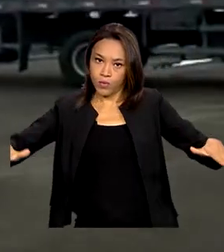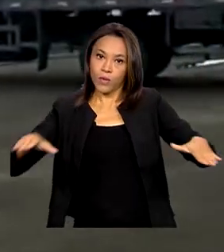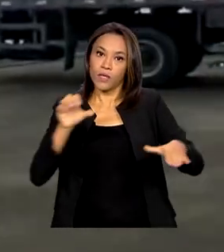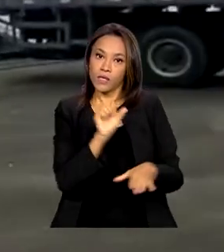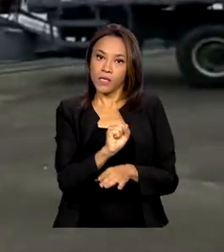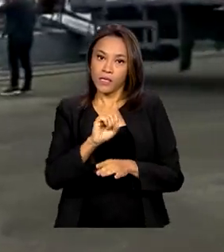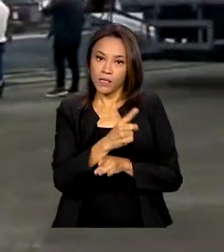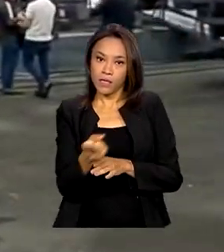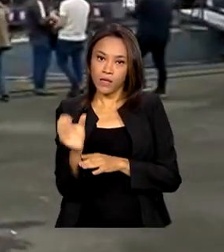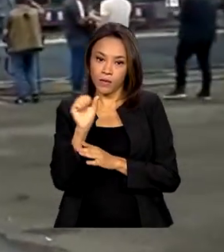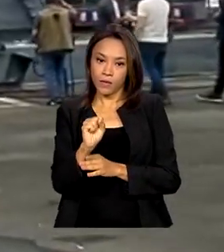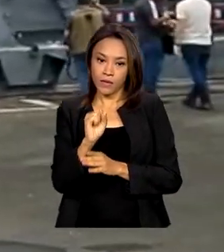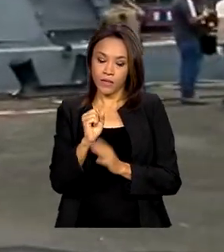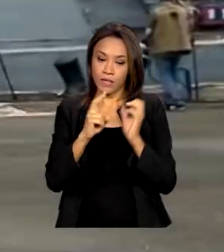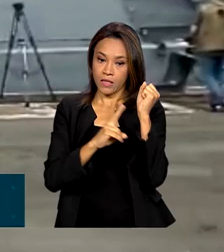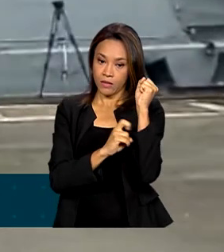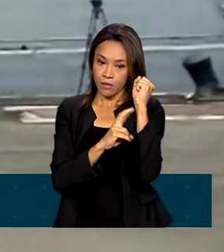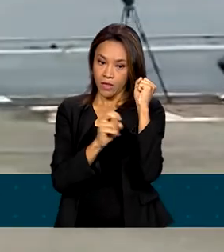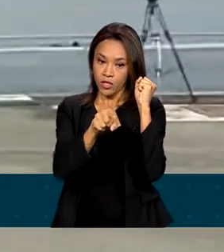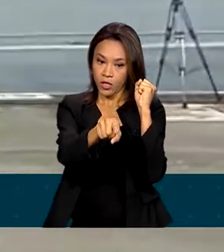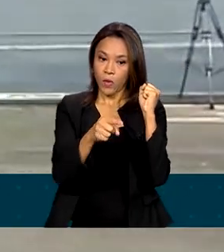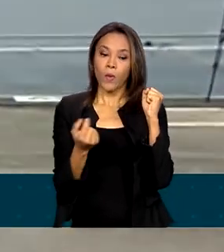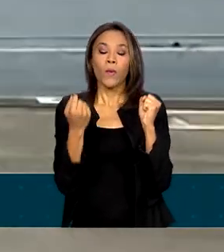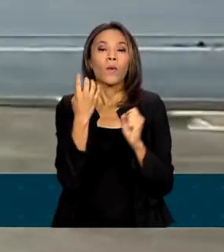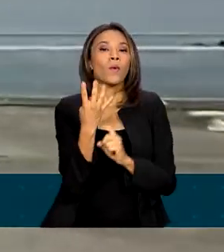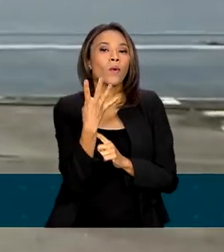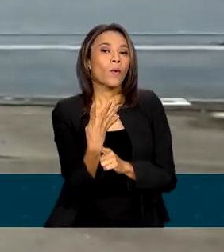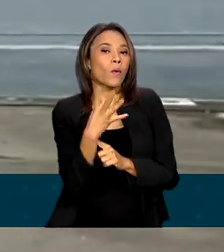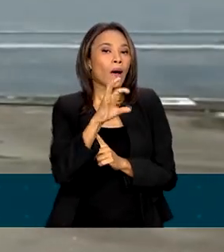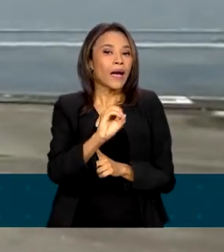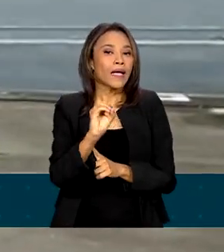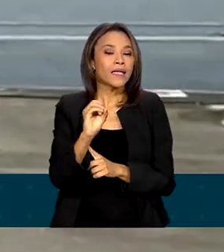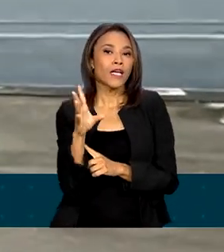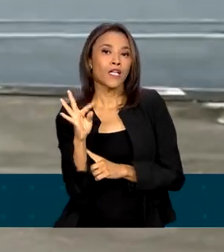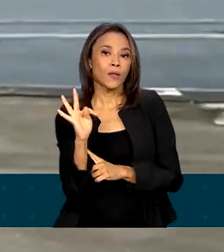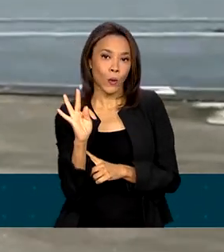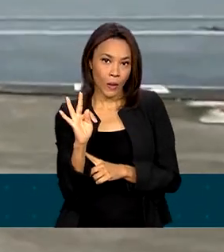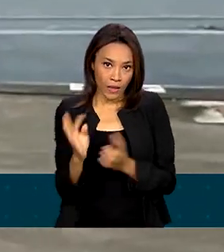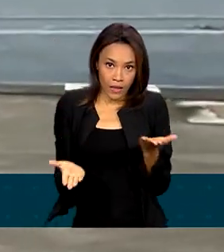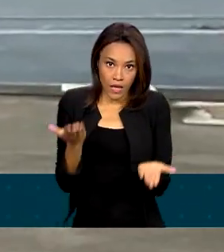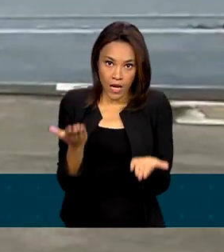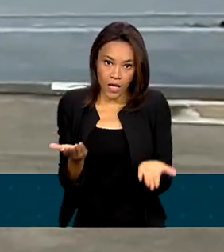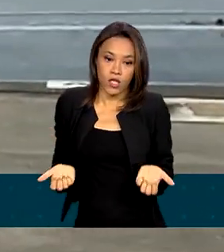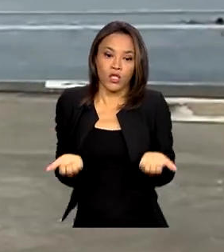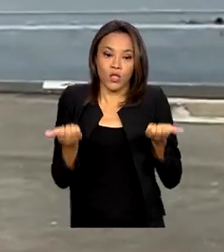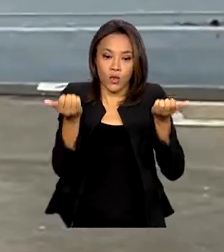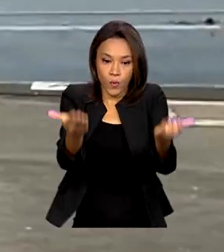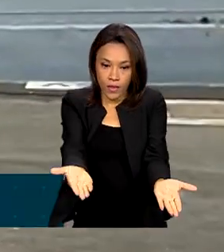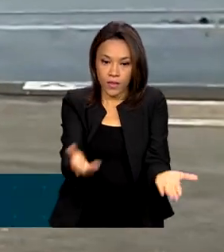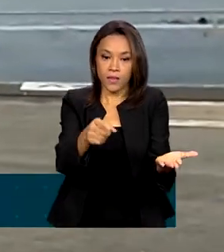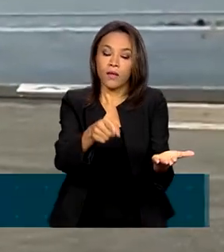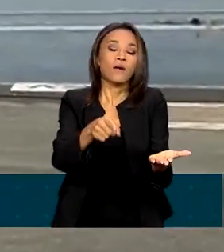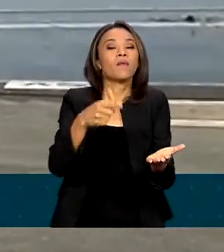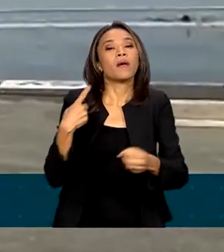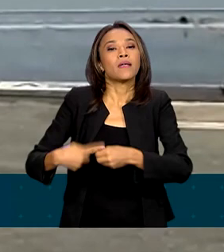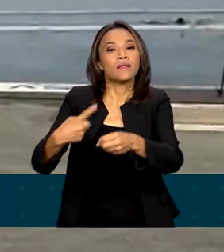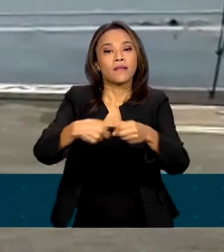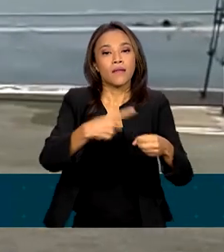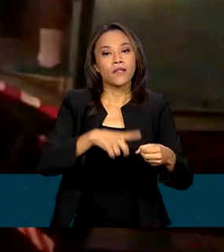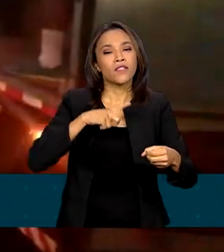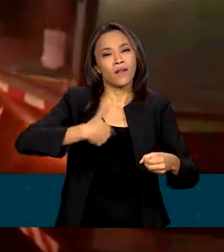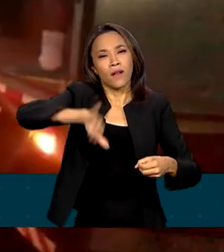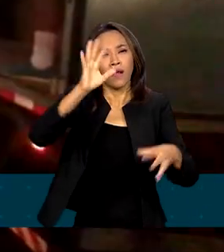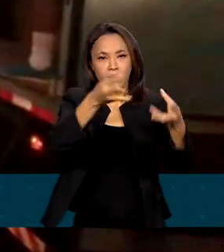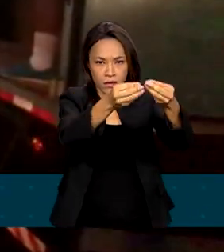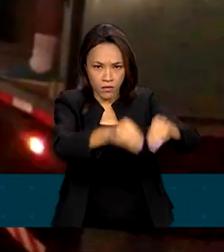com cerca de 40 toneladas de doações para a cidade, que foi a mais atingida pelas fortes chuvas no